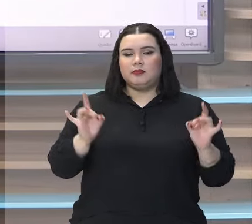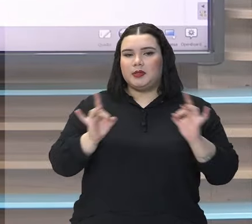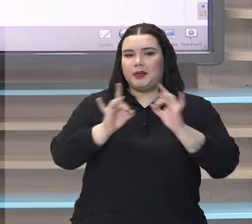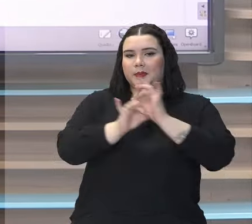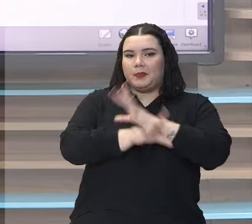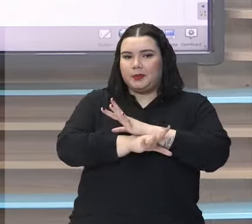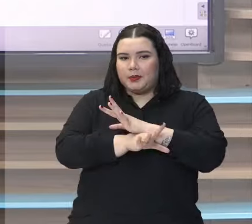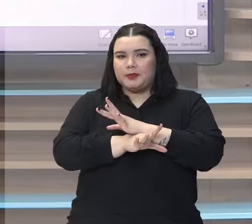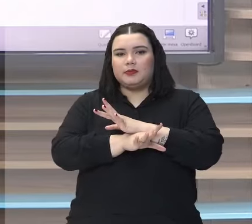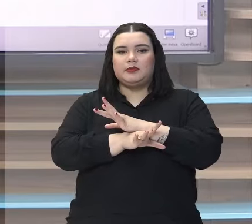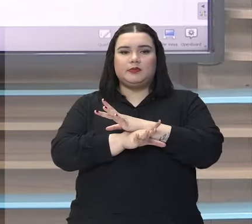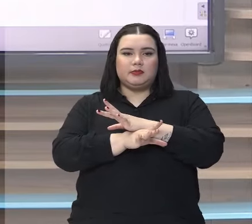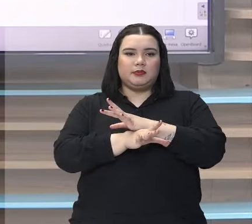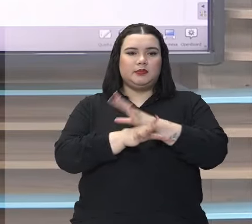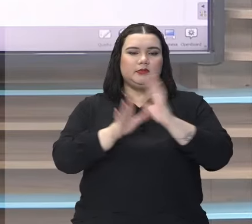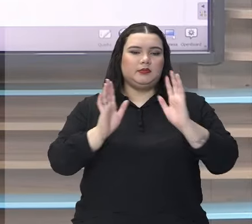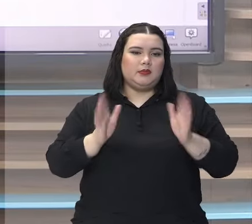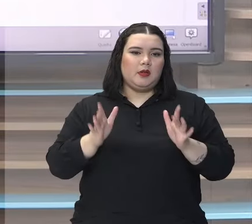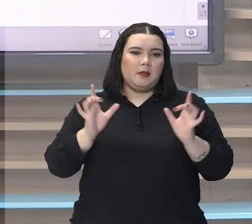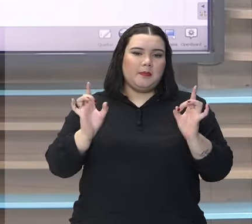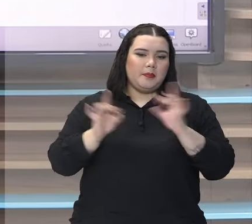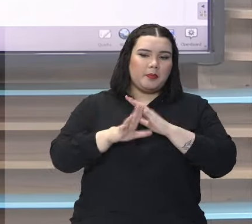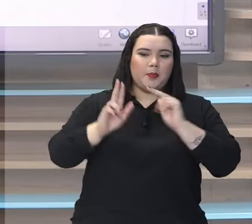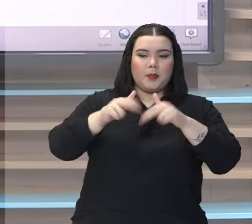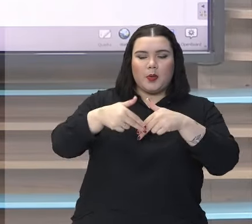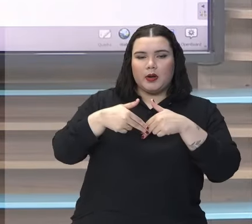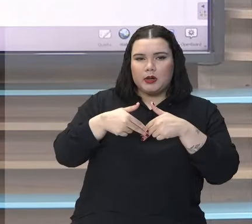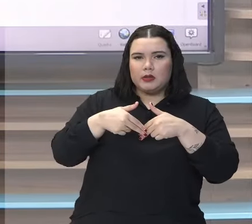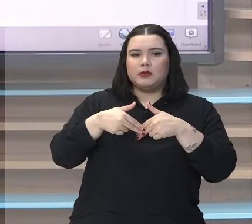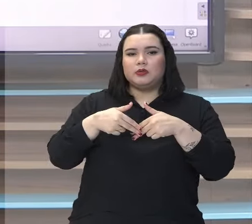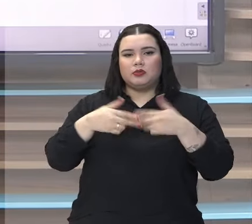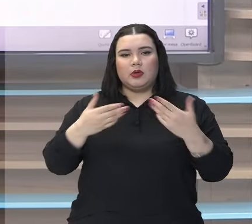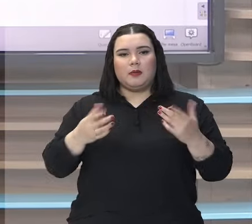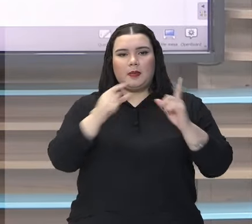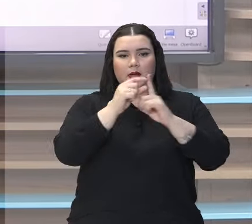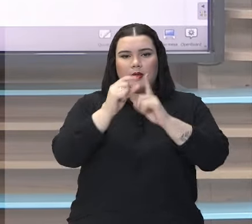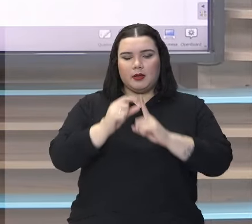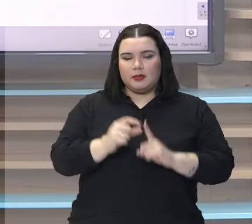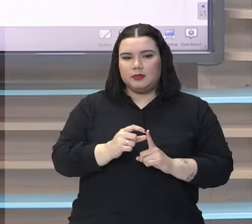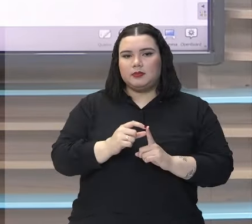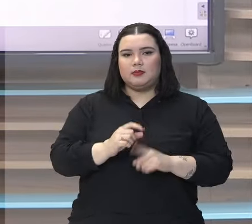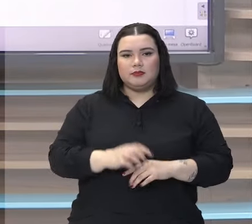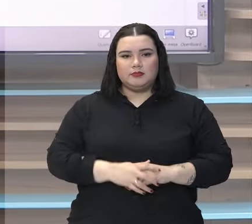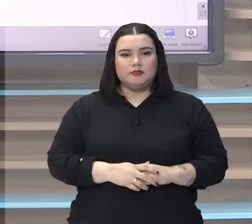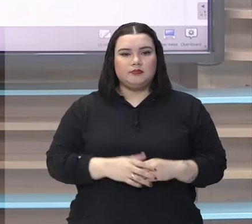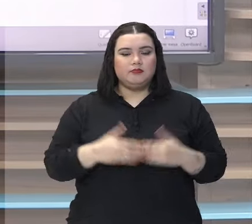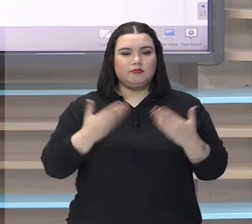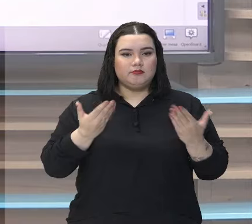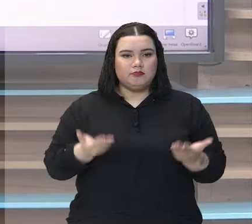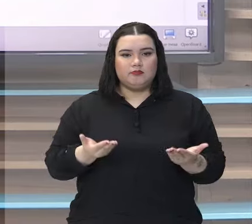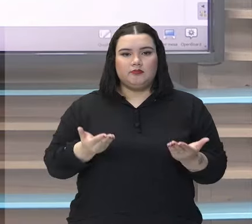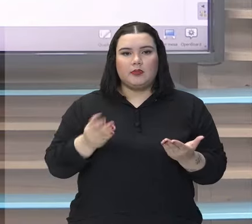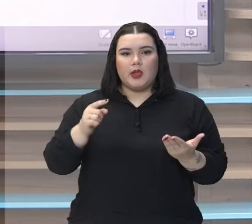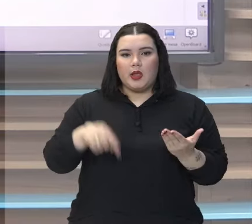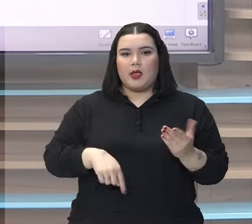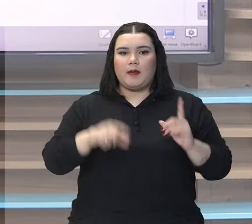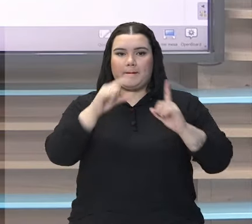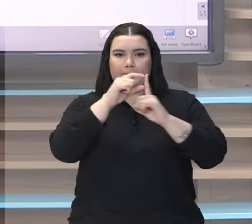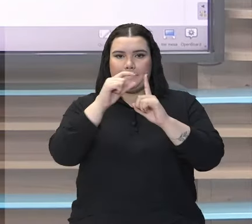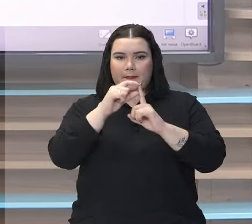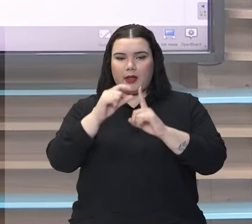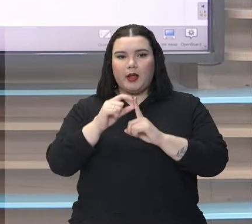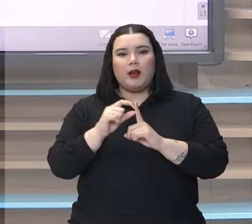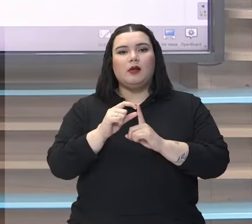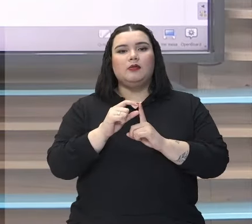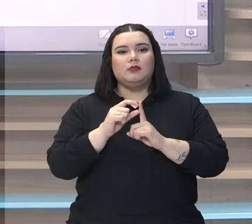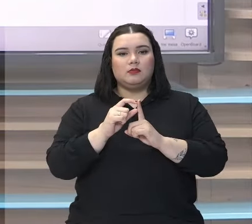por isso, eu estou concluindo. Logo, eu posso ter uma folga. Então, são palavrinhas,